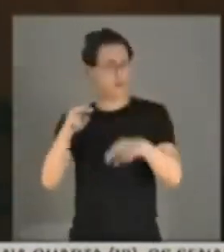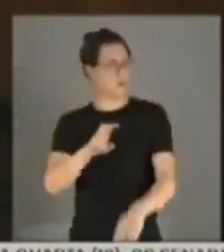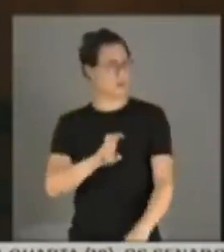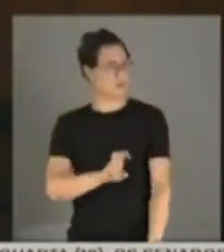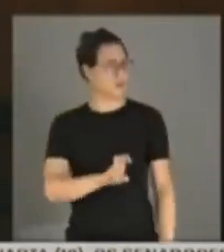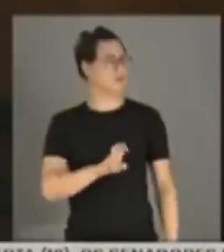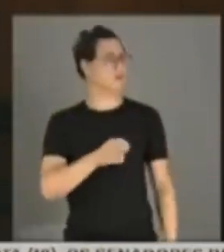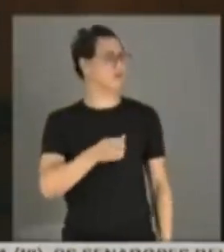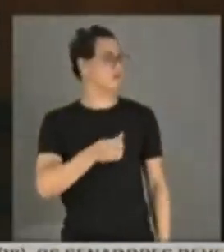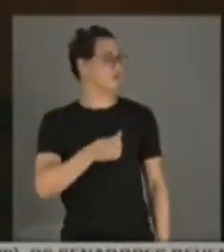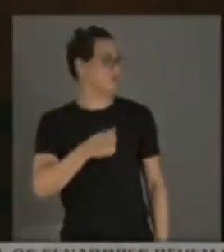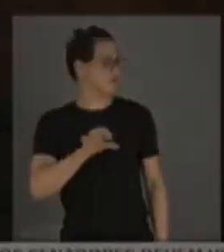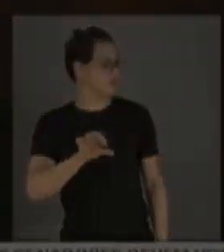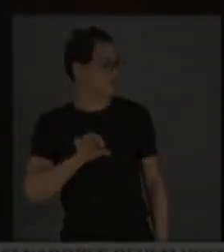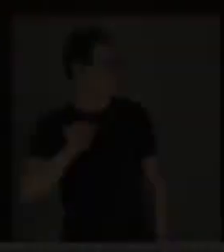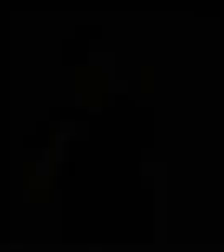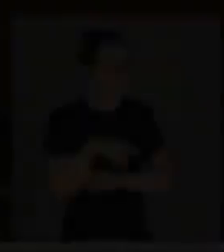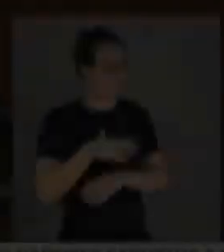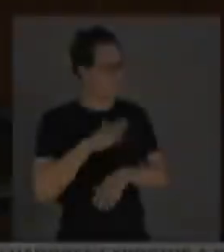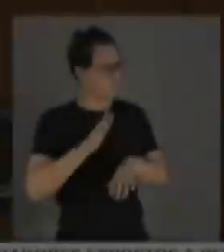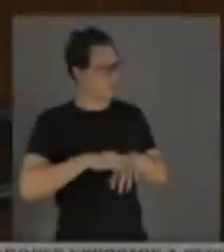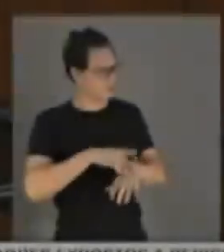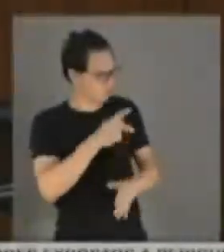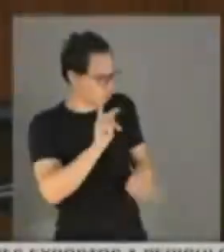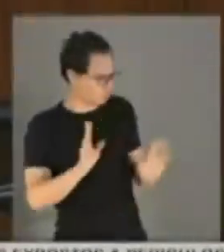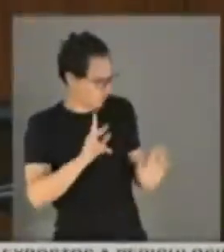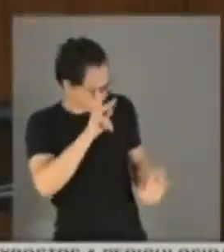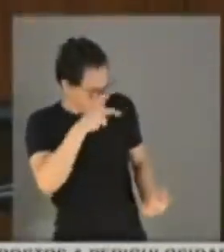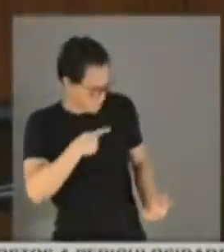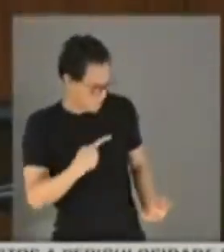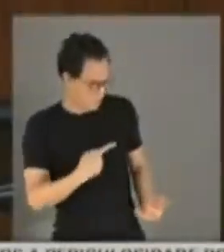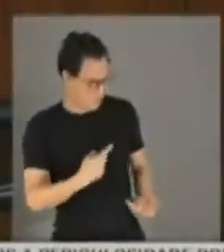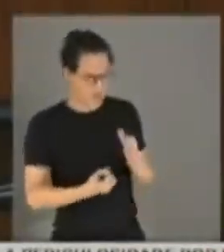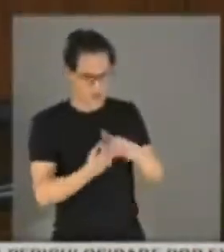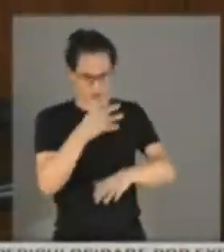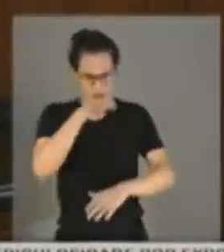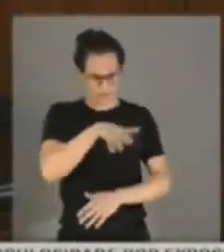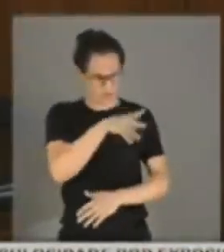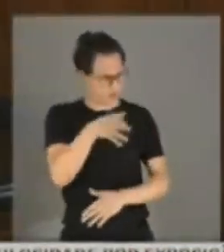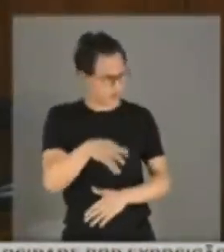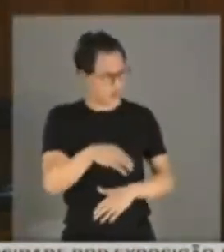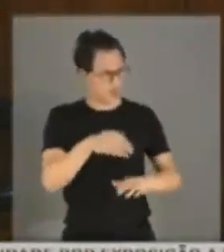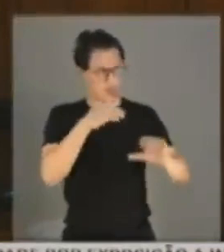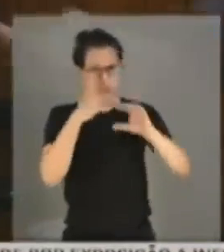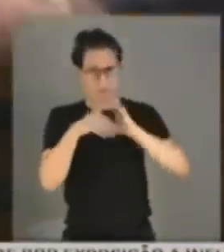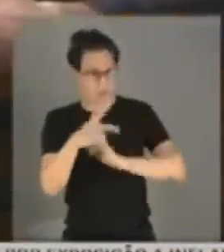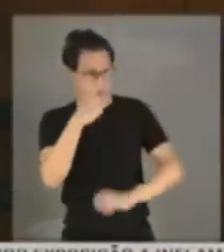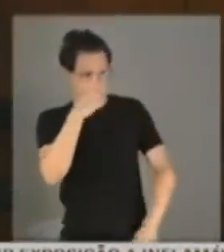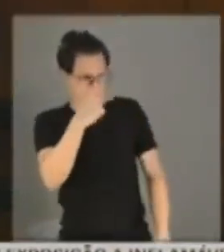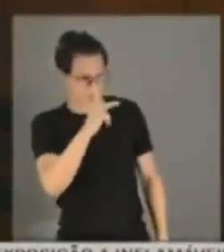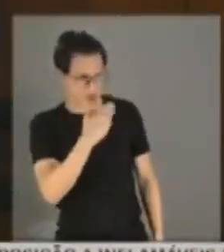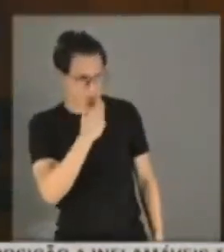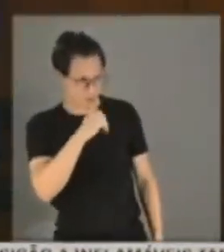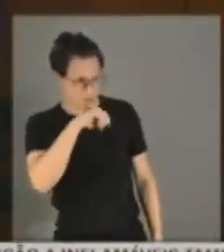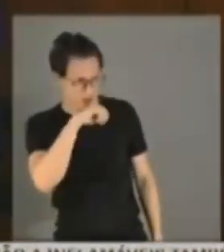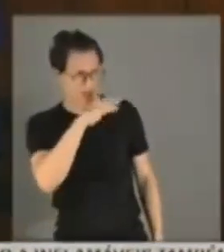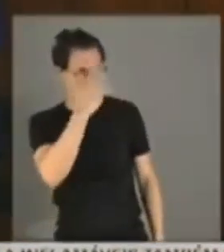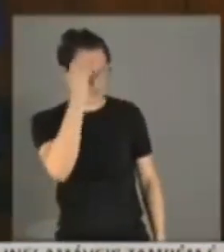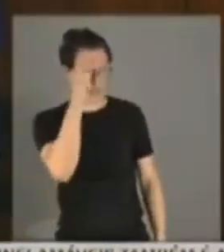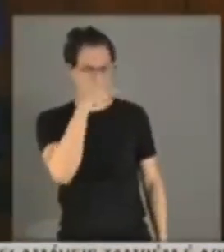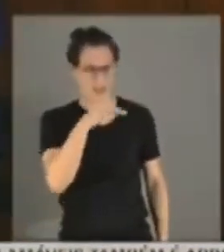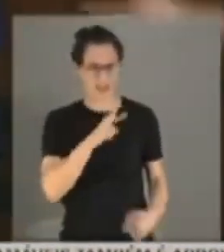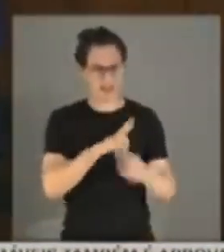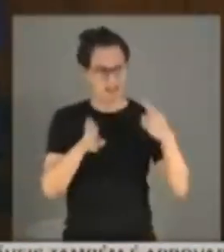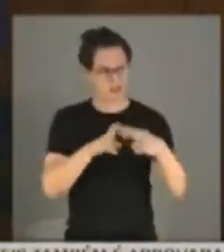.581 pessoas mortas. Faz uma planilha, manda para o seu pai, que sabe que ele tem acesso direto ao